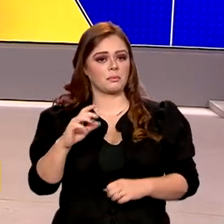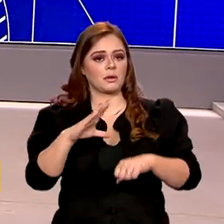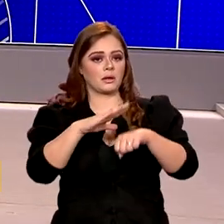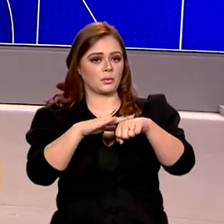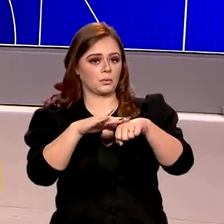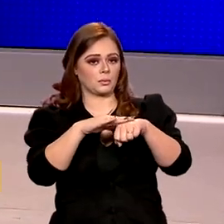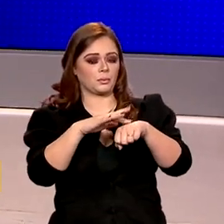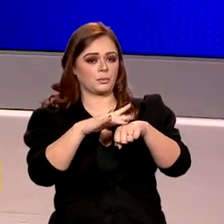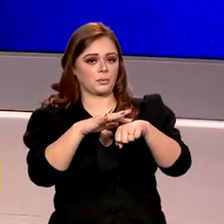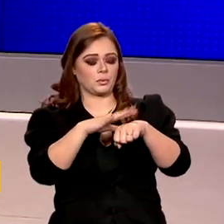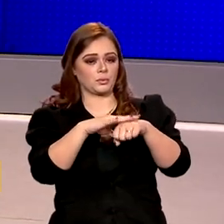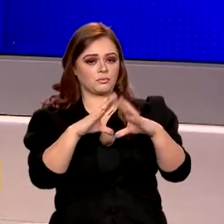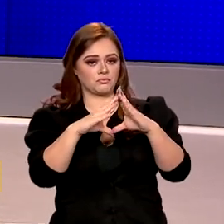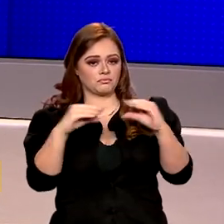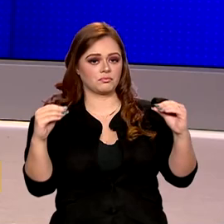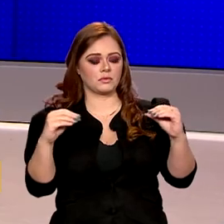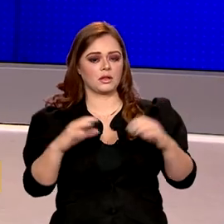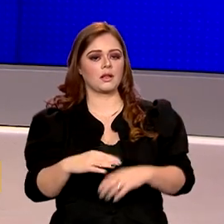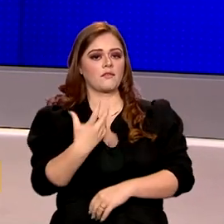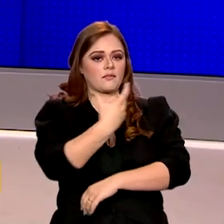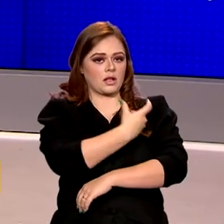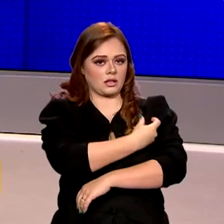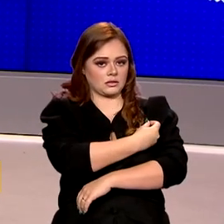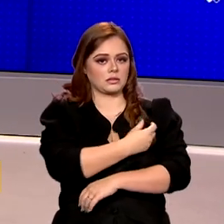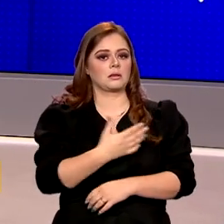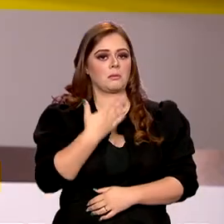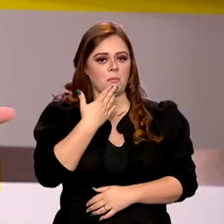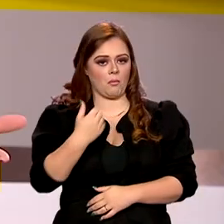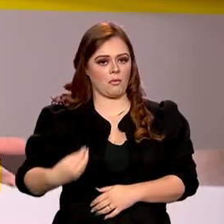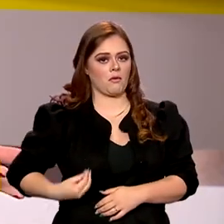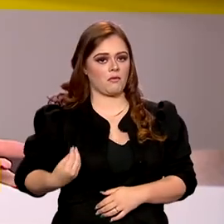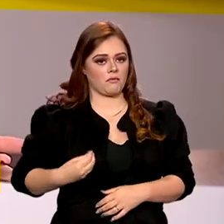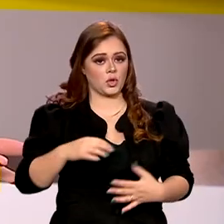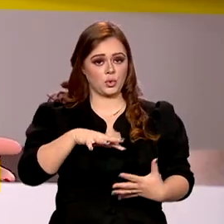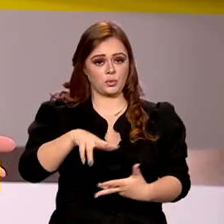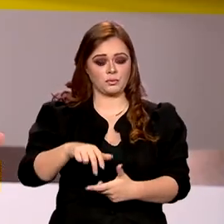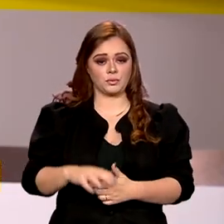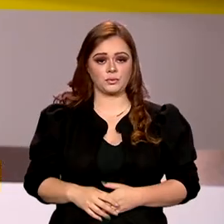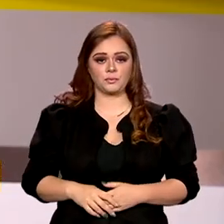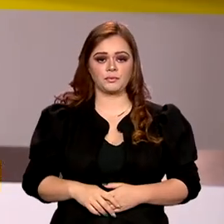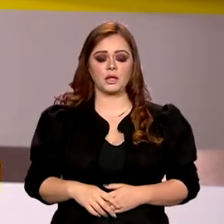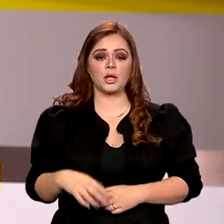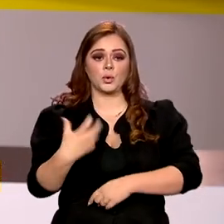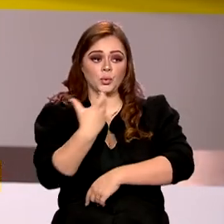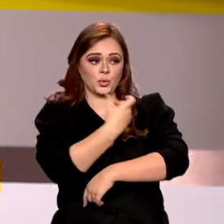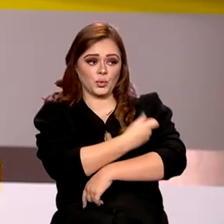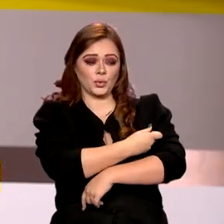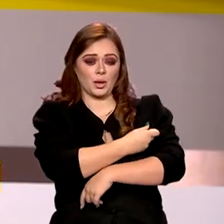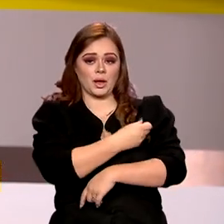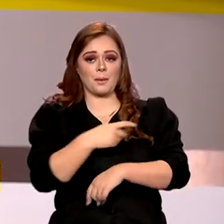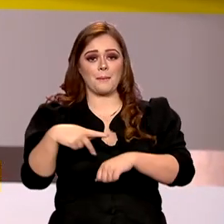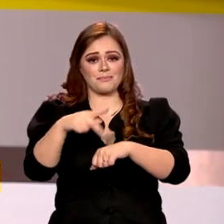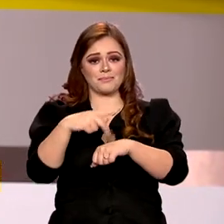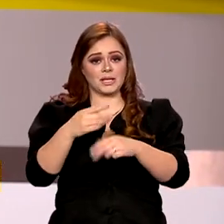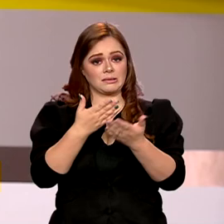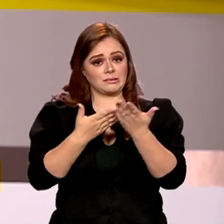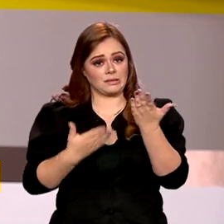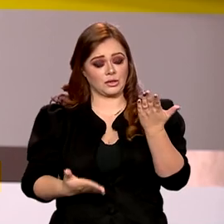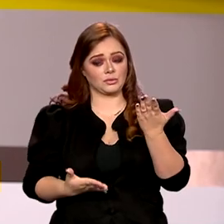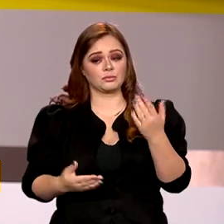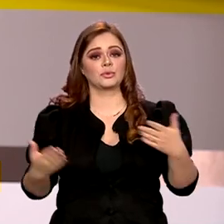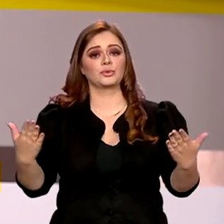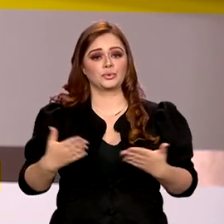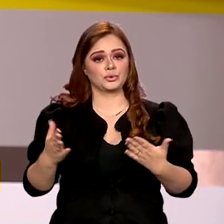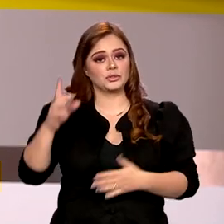as vacinas salvam vidas em todo o mundo. Mas a cobertura vacinal no país caiu e hoje é dia de